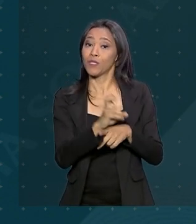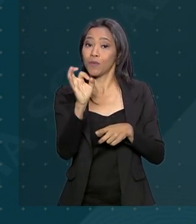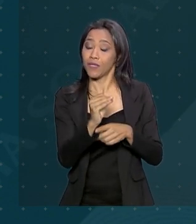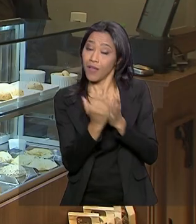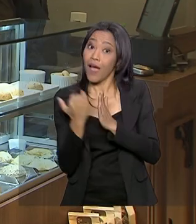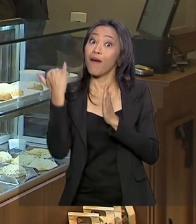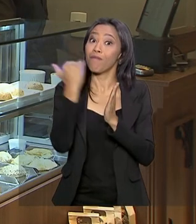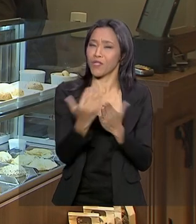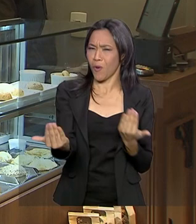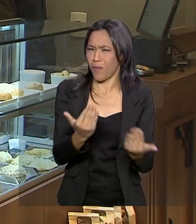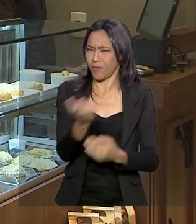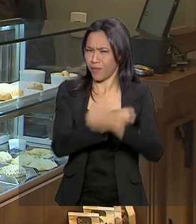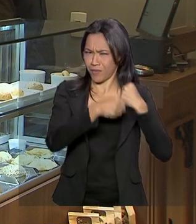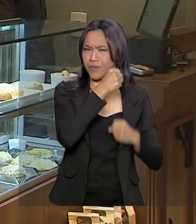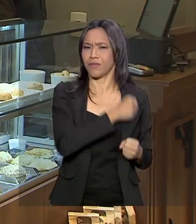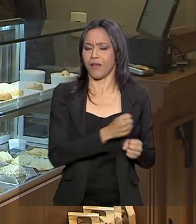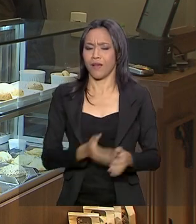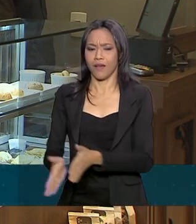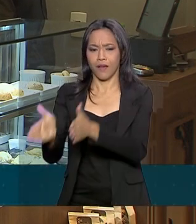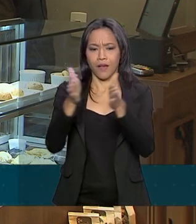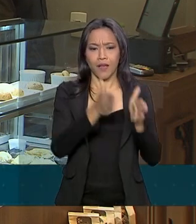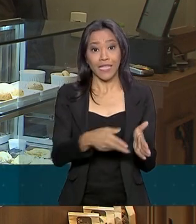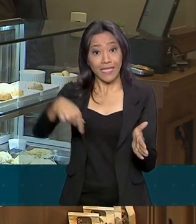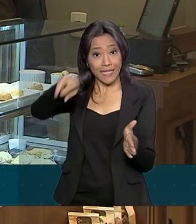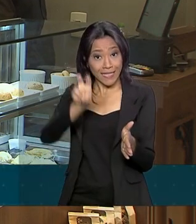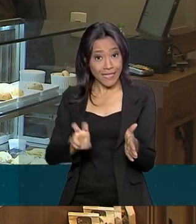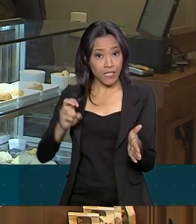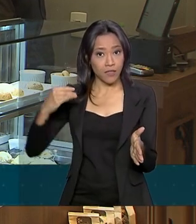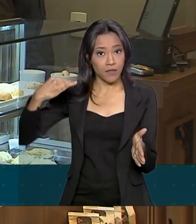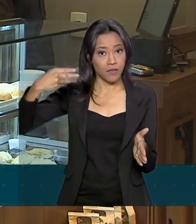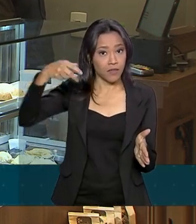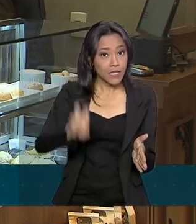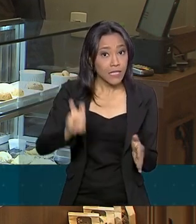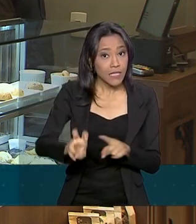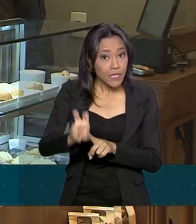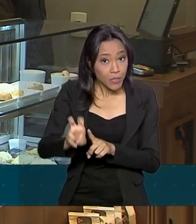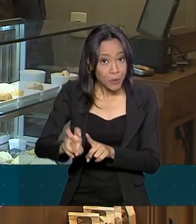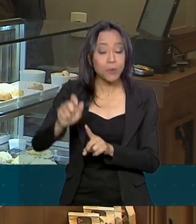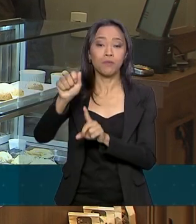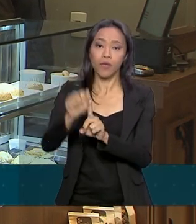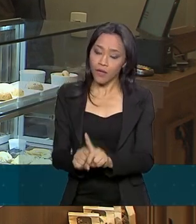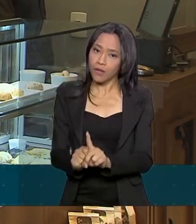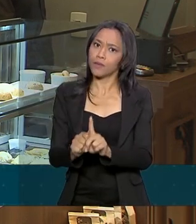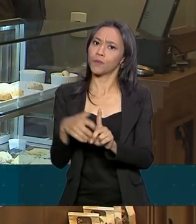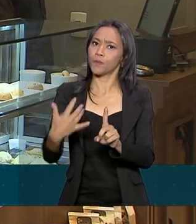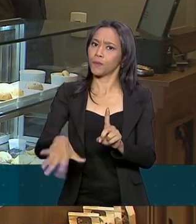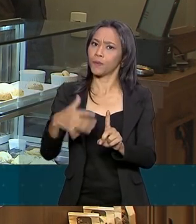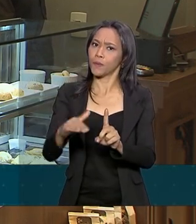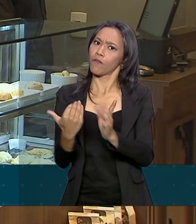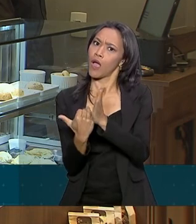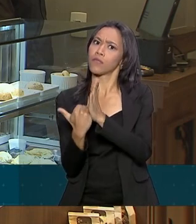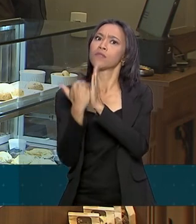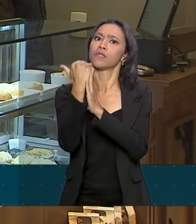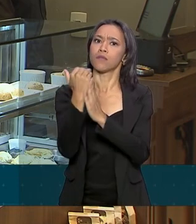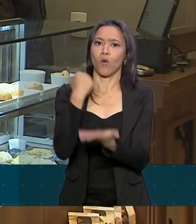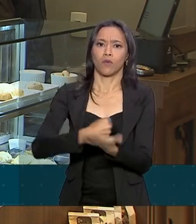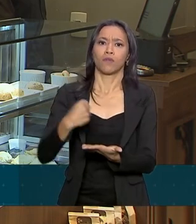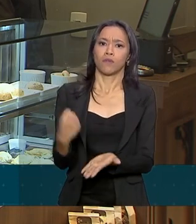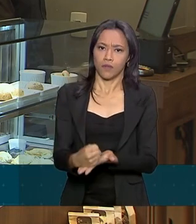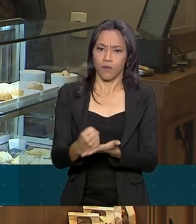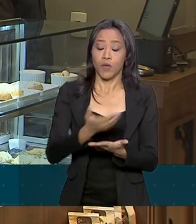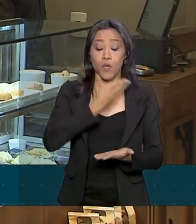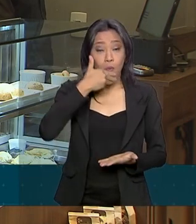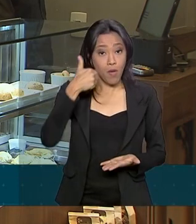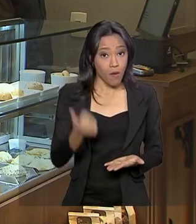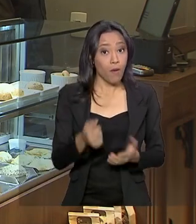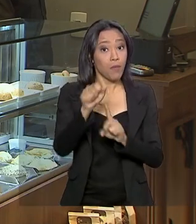passado. Foi o quinto mês consecutivo em que a geração de empregos no país superou o número de demissões. E o melhor resultado